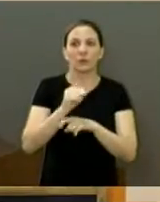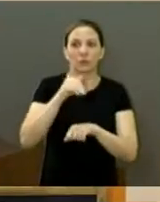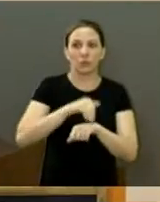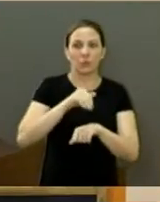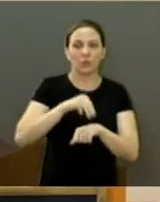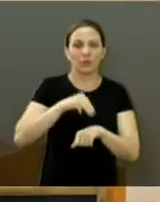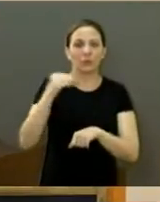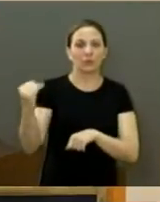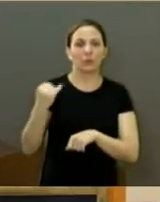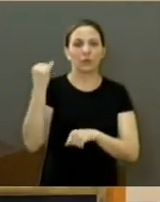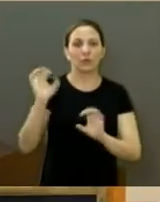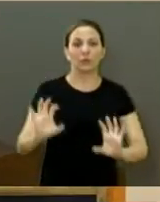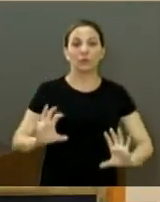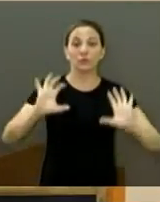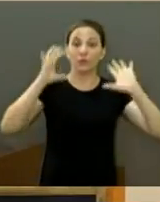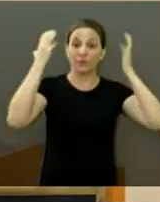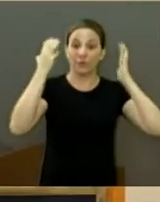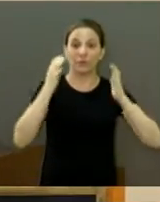deste evento.